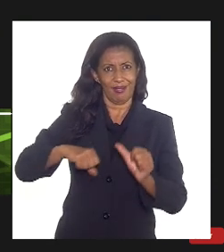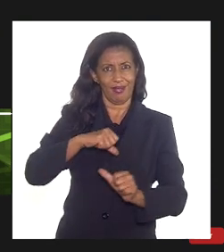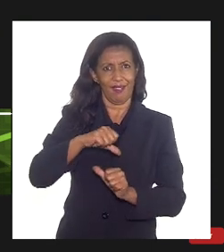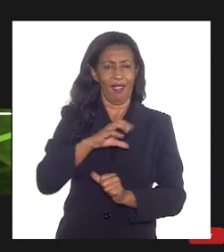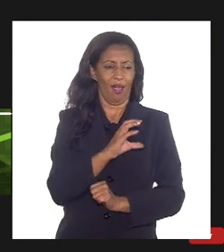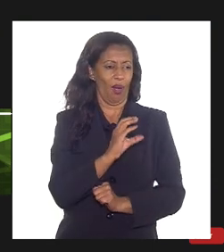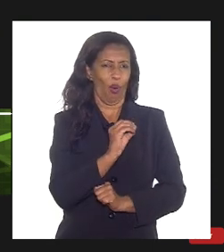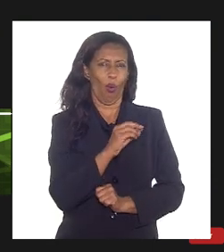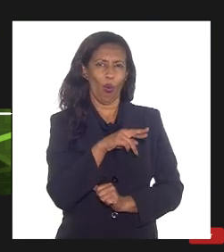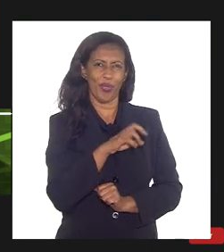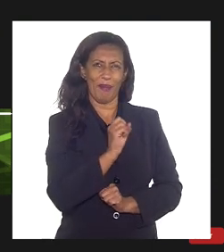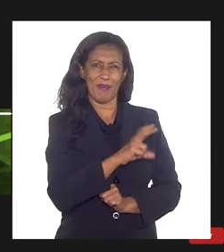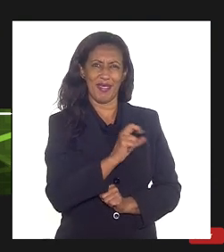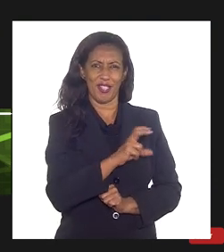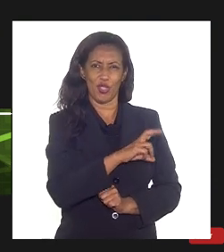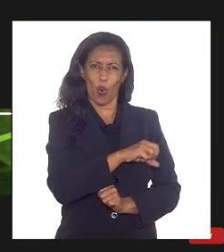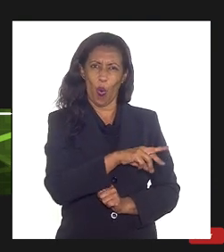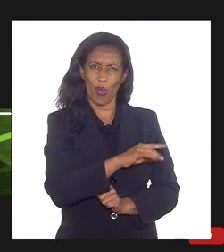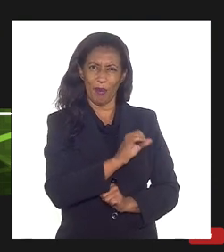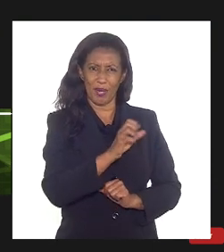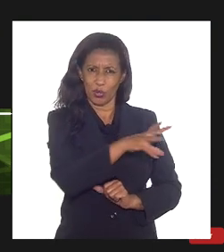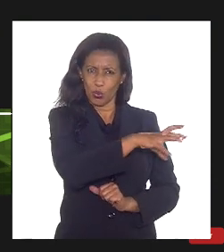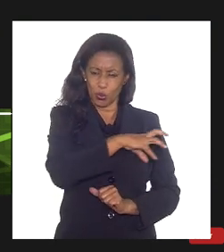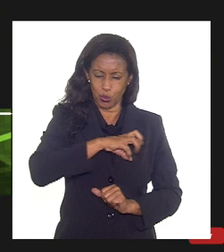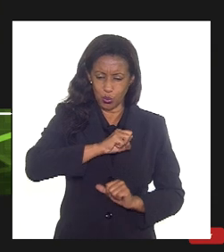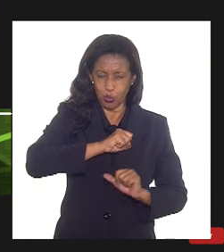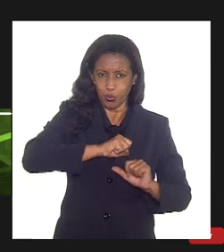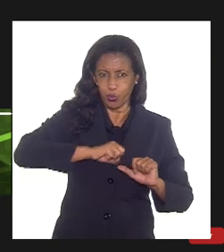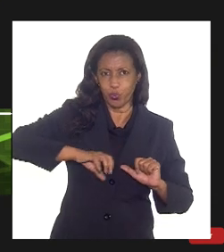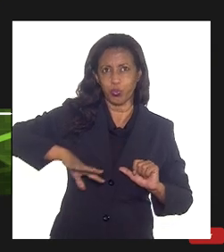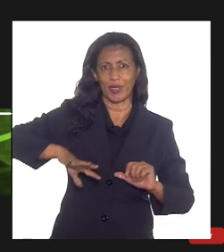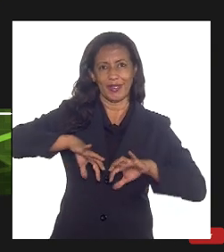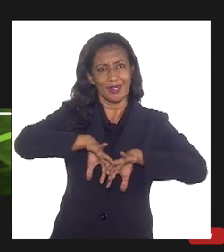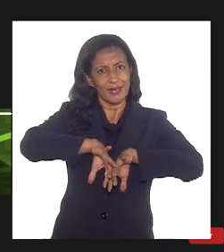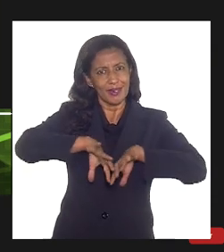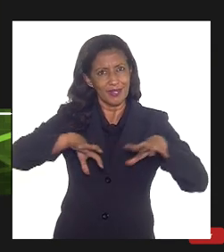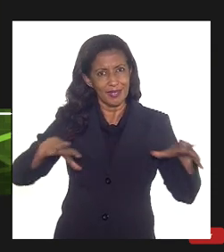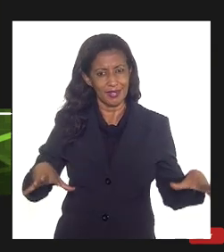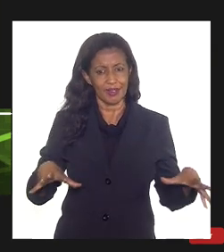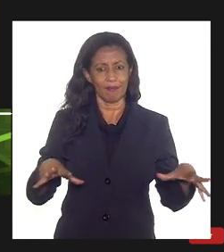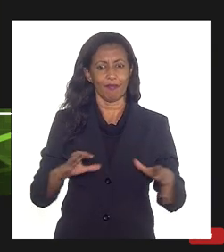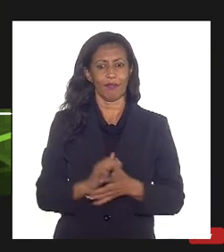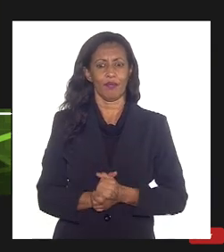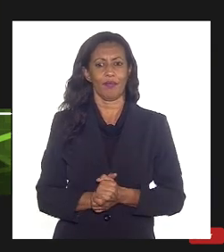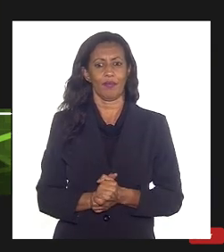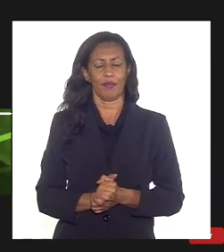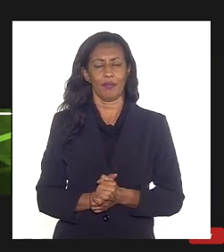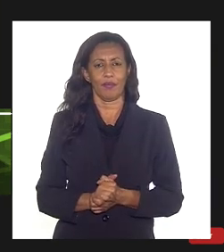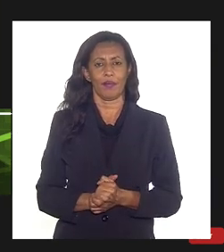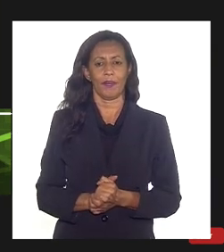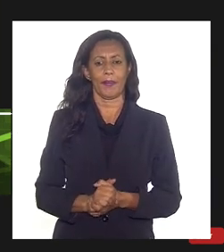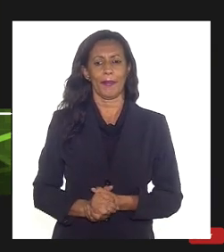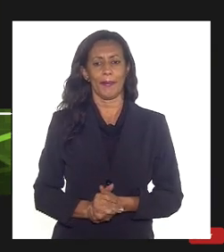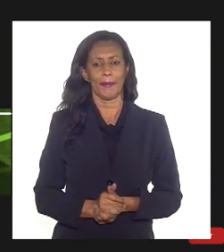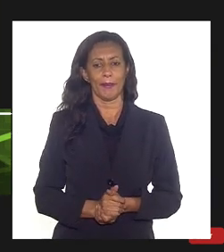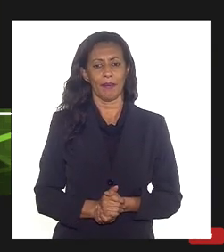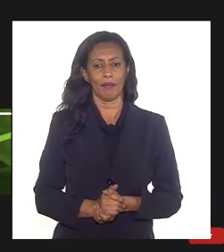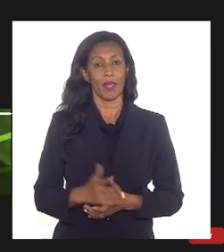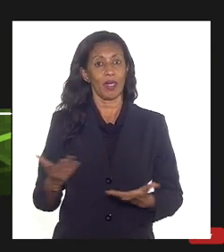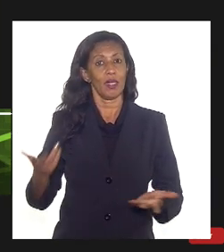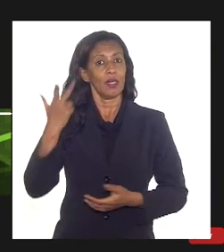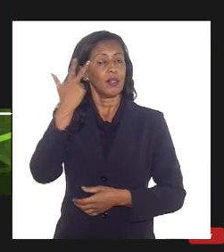porque eu só posso exportar um gás que ele está com nível baixo muito baixo de contaminantes e